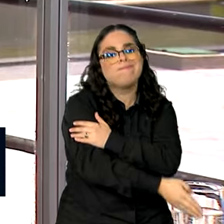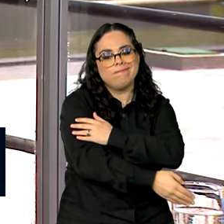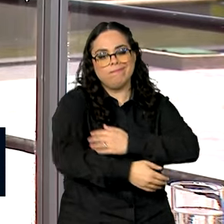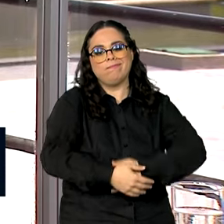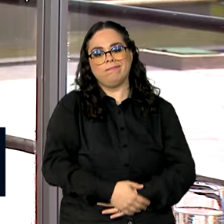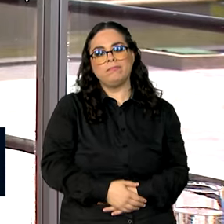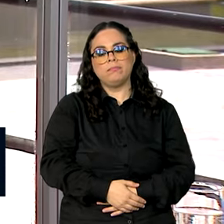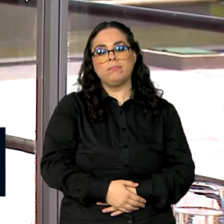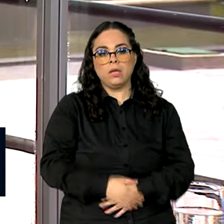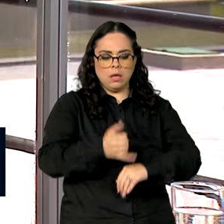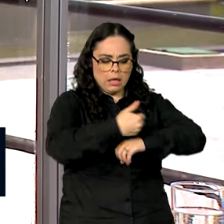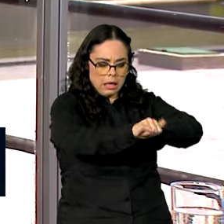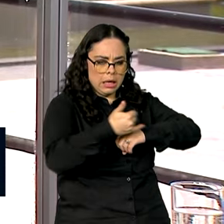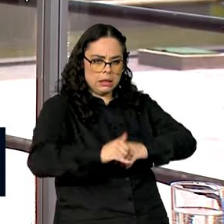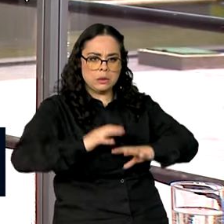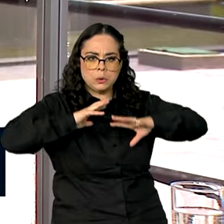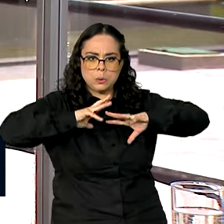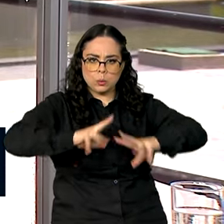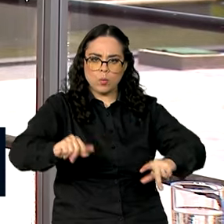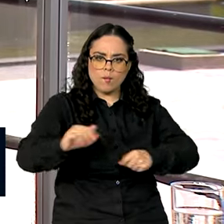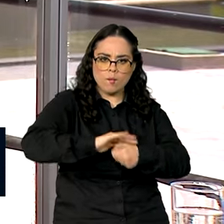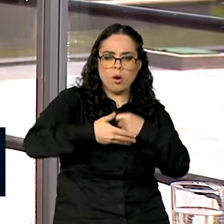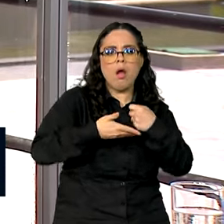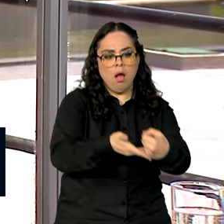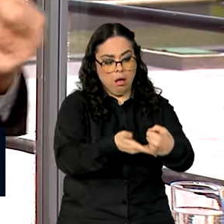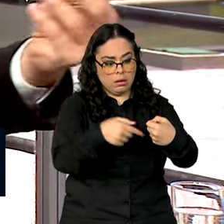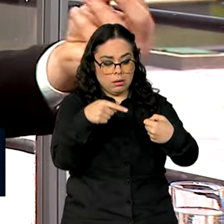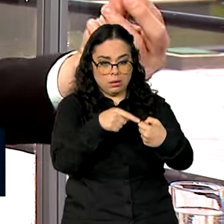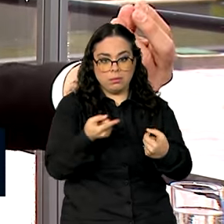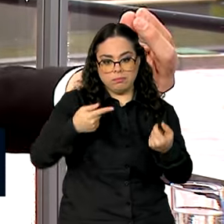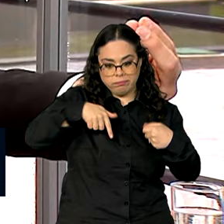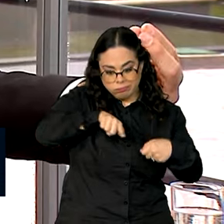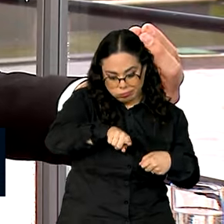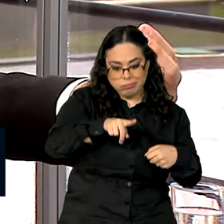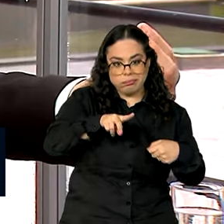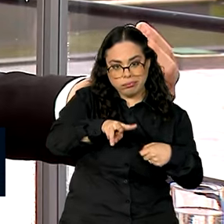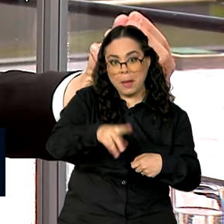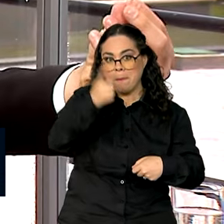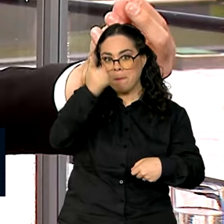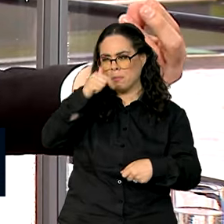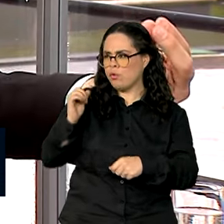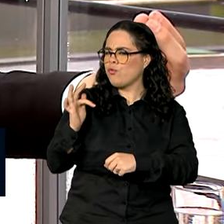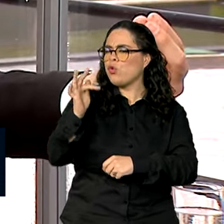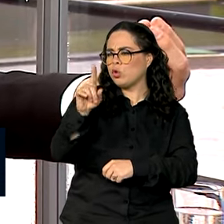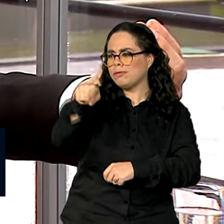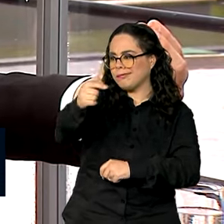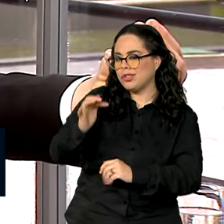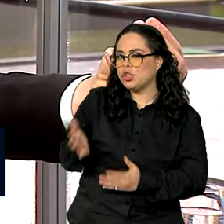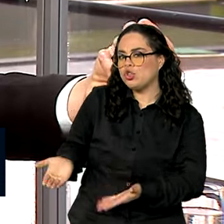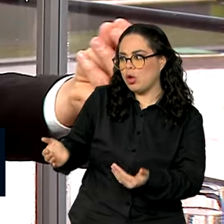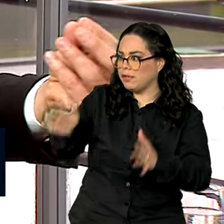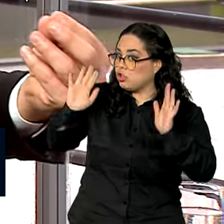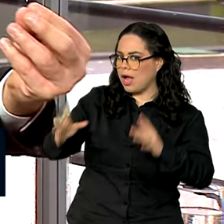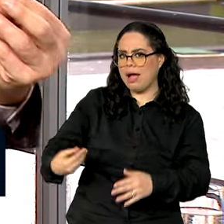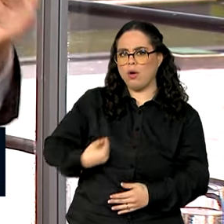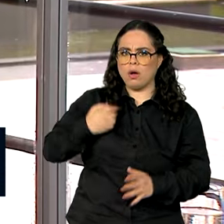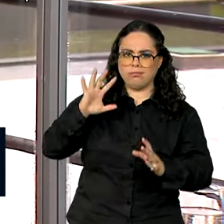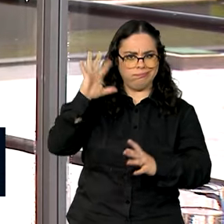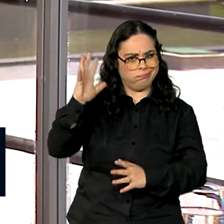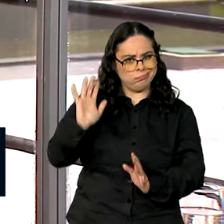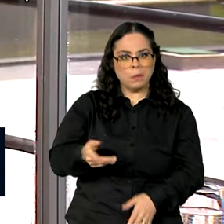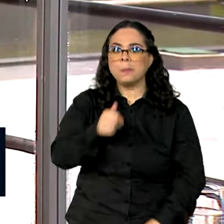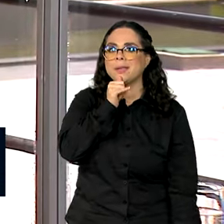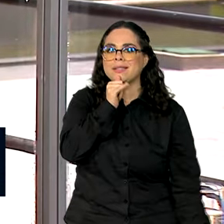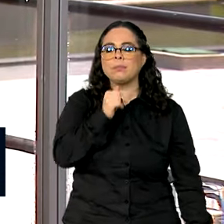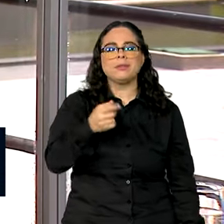As energias limpas, renováveis, a sustentabilidade, será para os jovens, já está sendo para muitos, como o